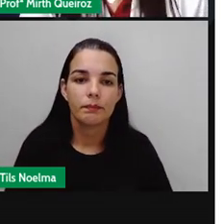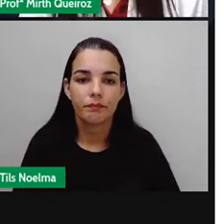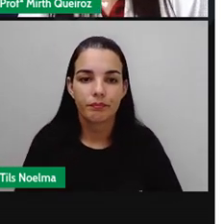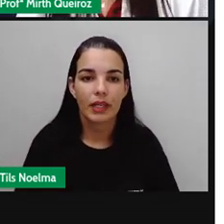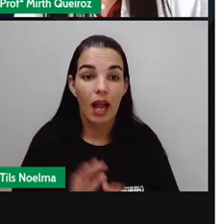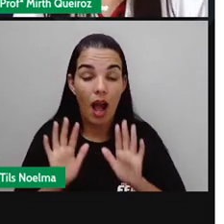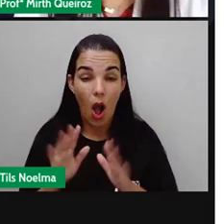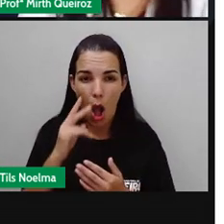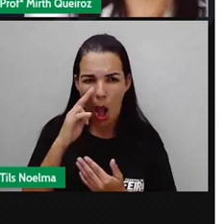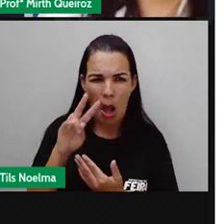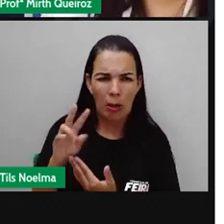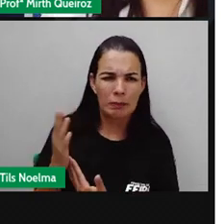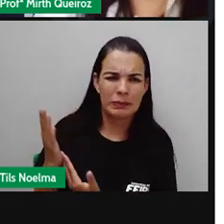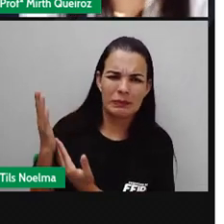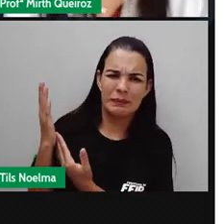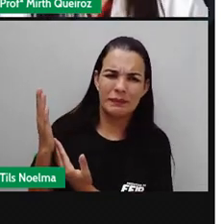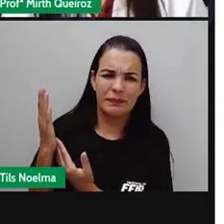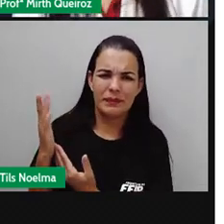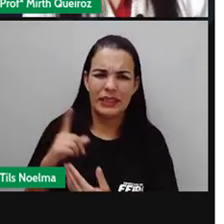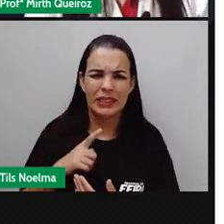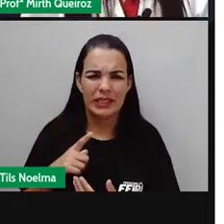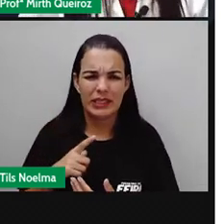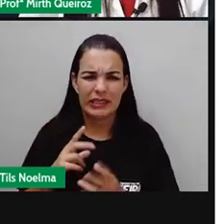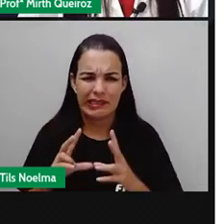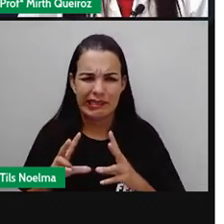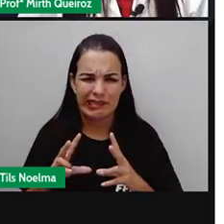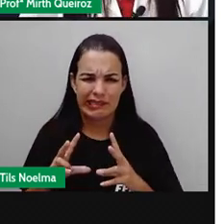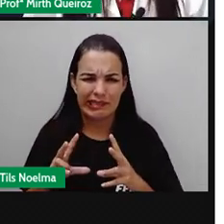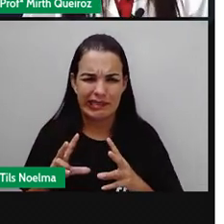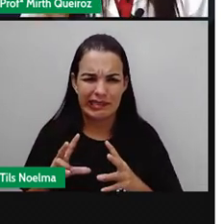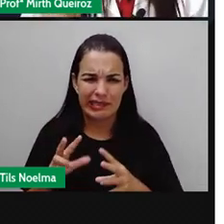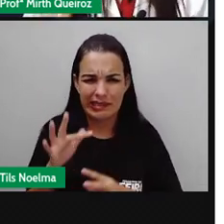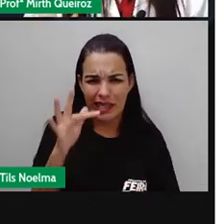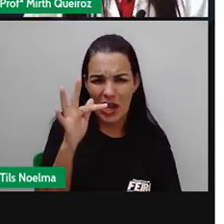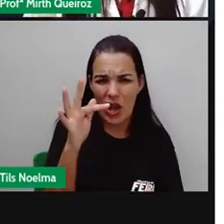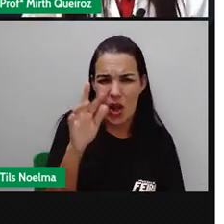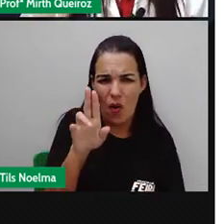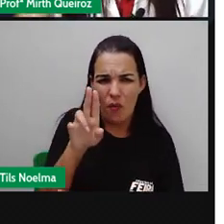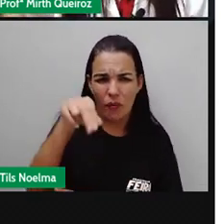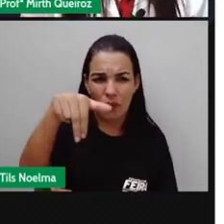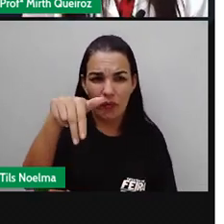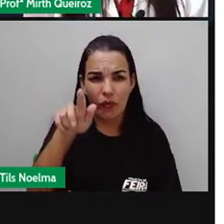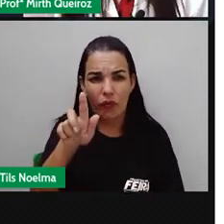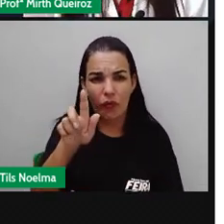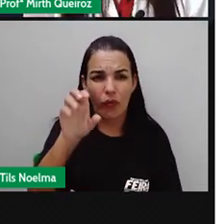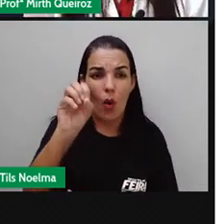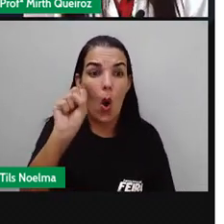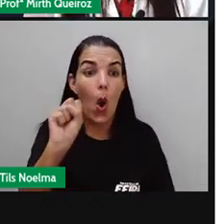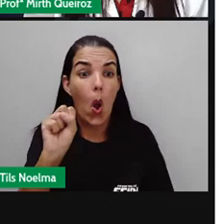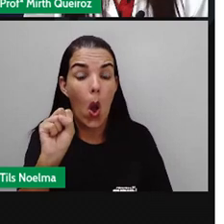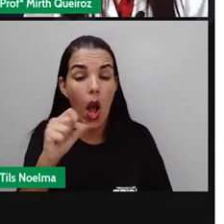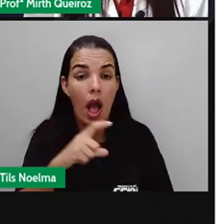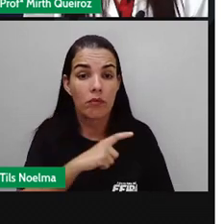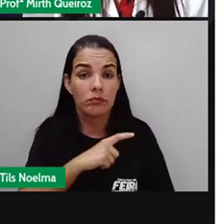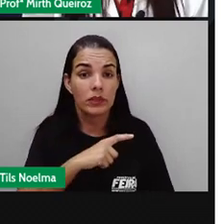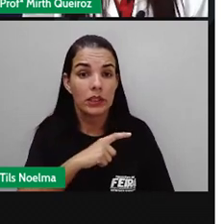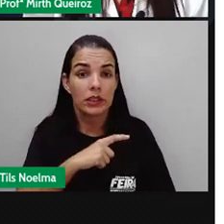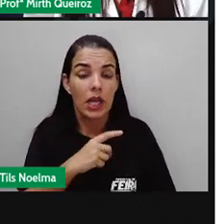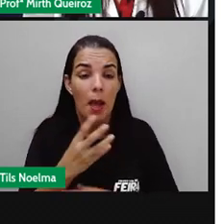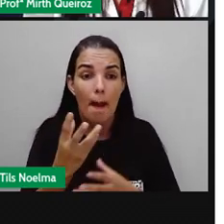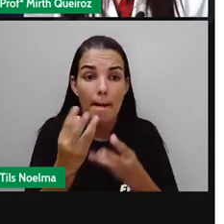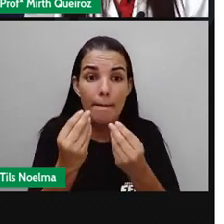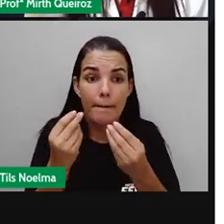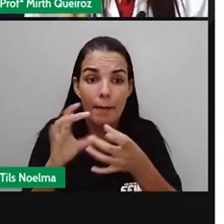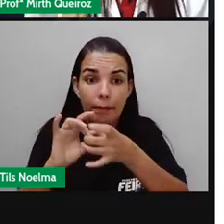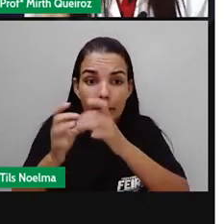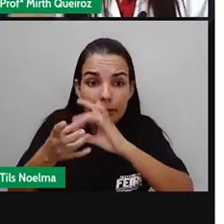Já os fungos, que são também micro-organismos, né? Sabendo que há fungos puricelulares, como é caso